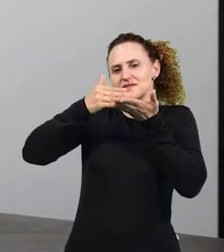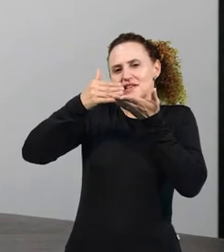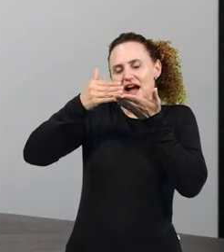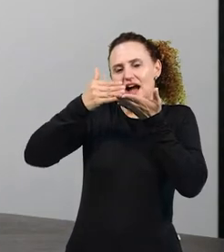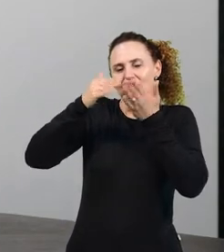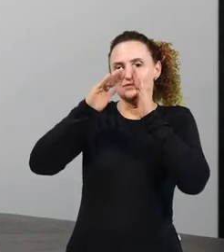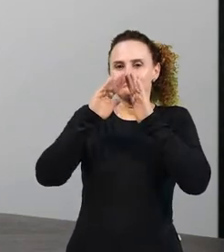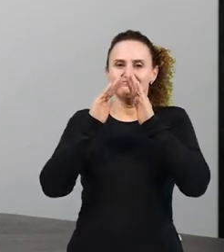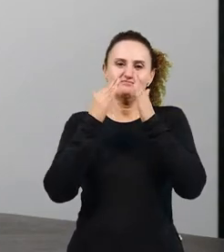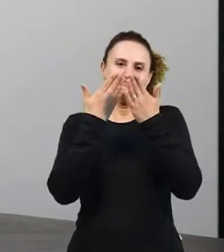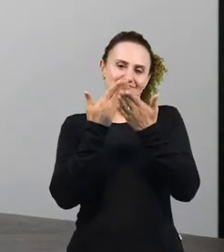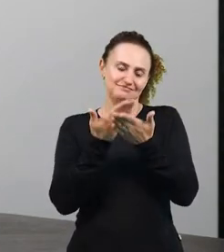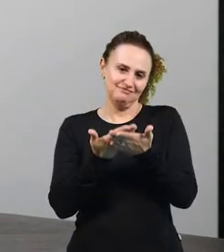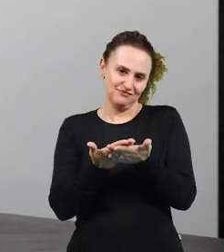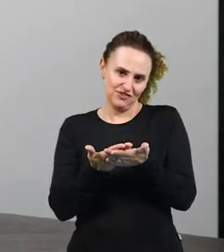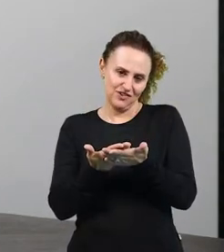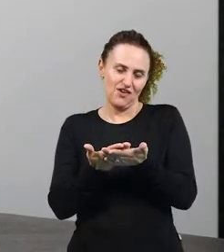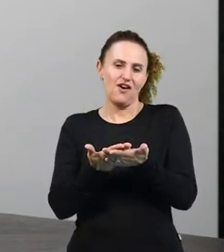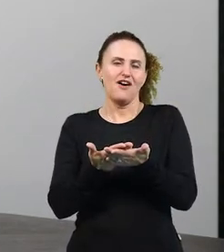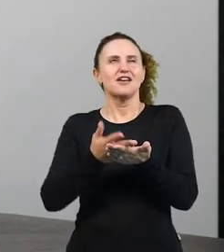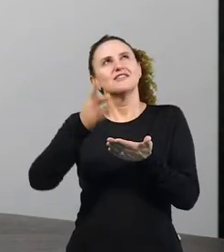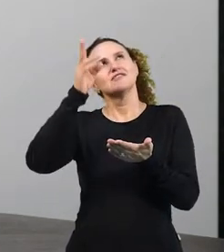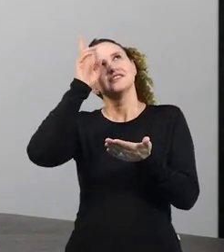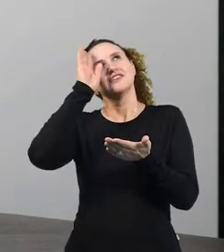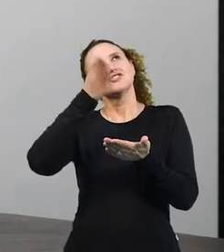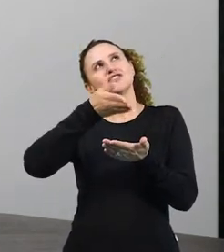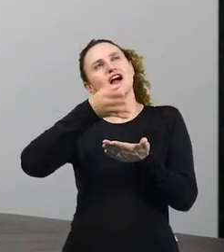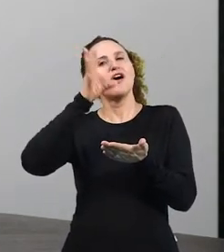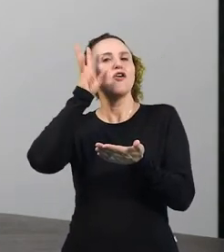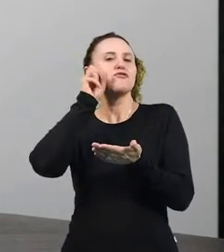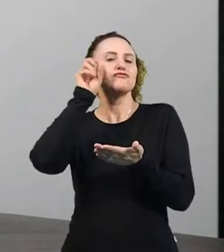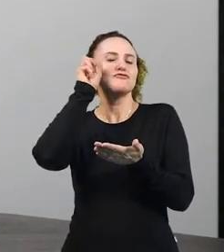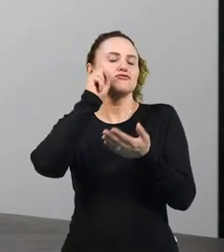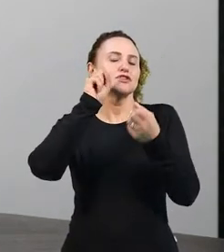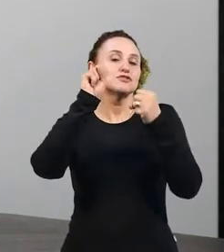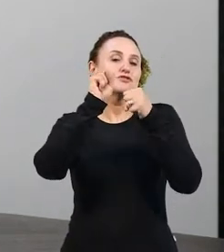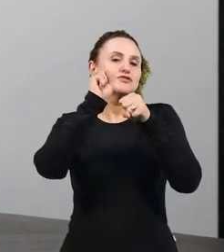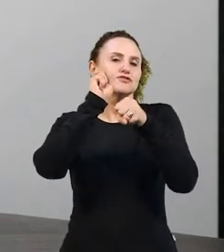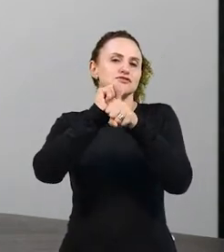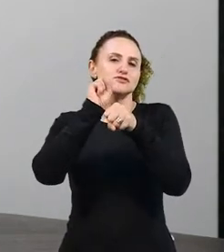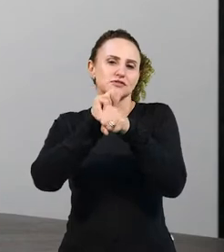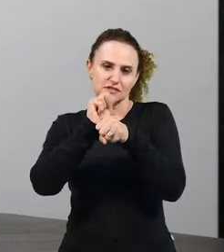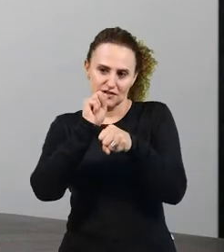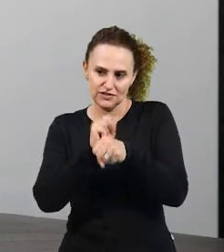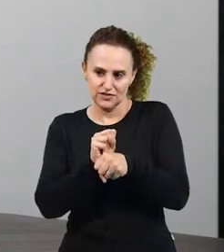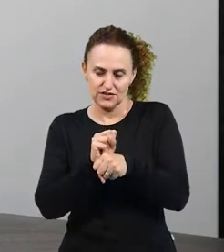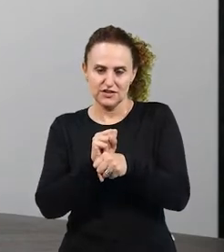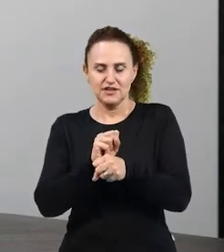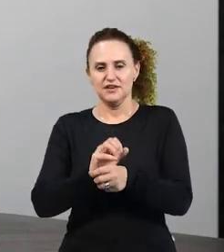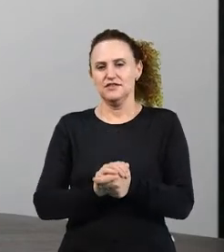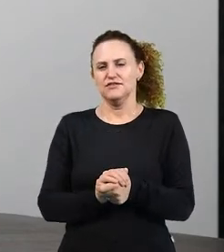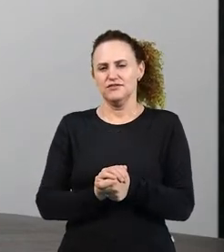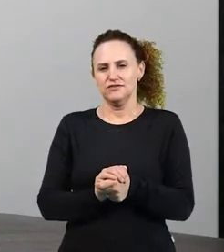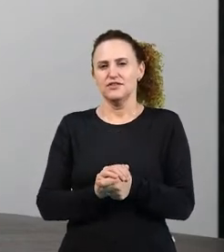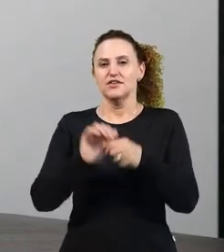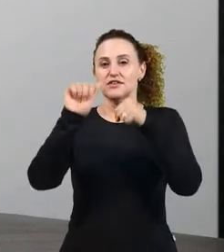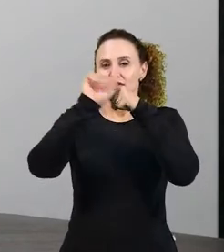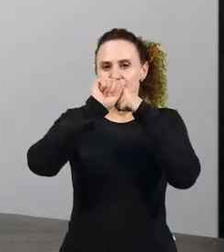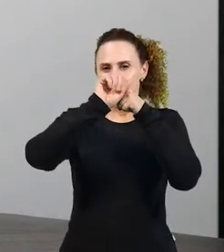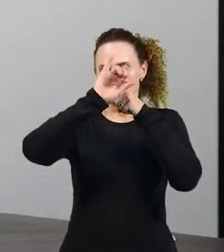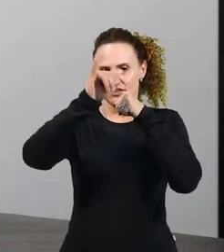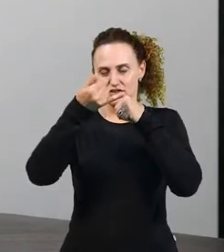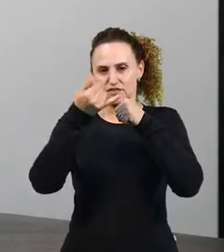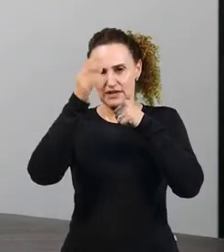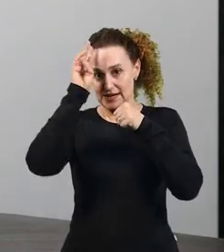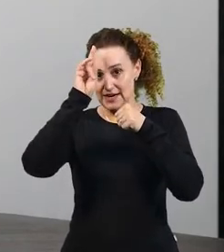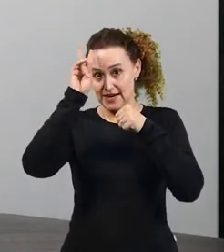ouvem falar do substantivo, adjetivo. Então, eu vou mostrar aqui para vocês, para vocês relembrarem quais são